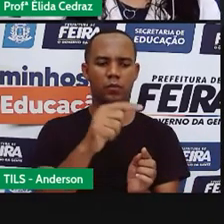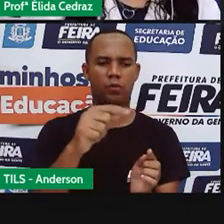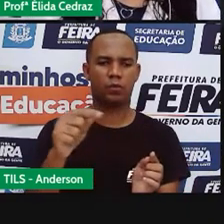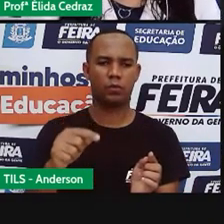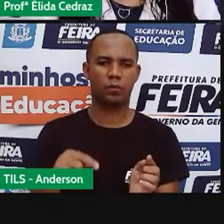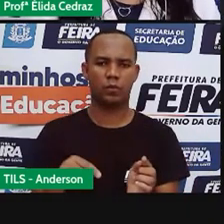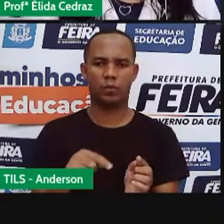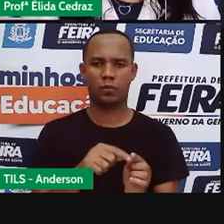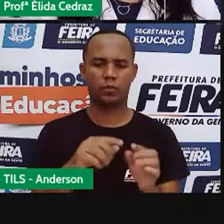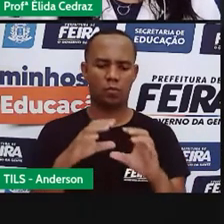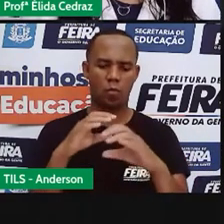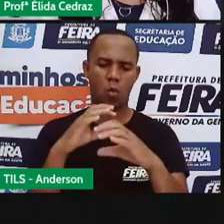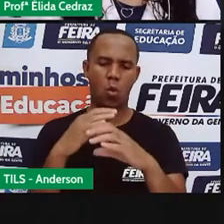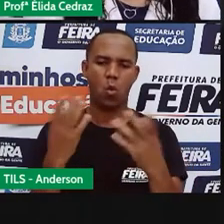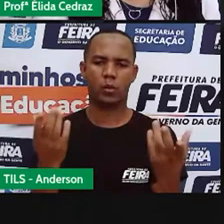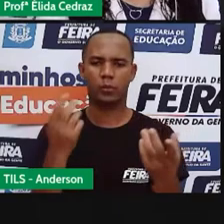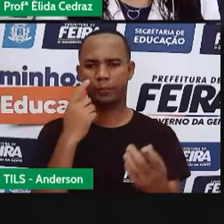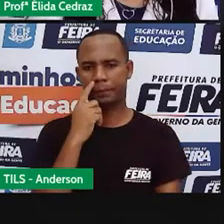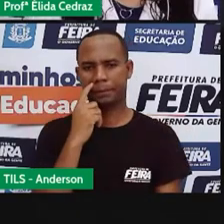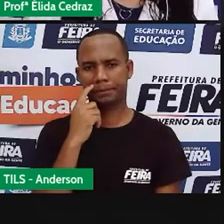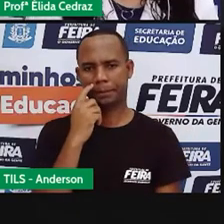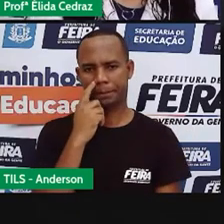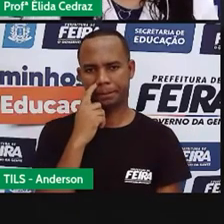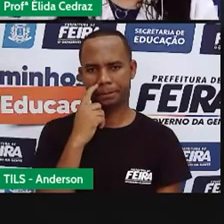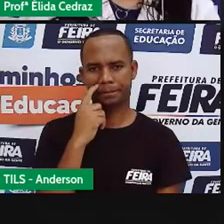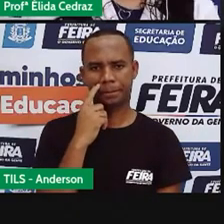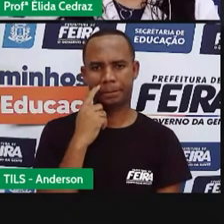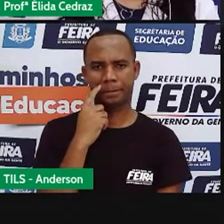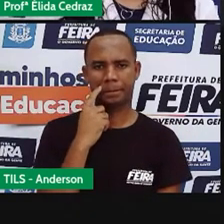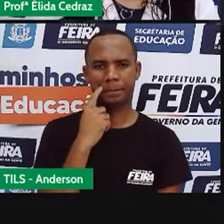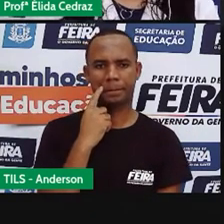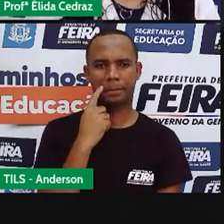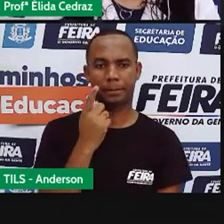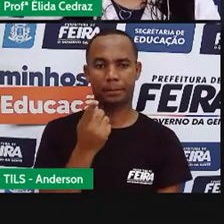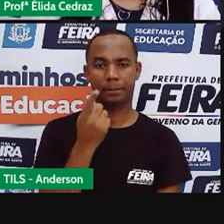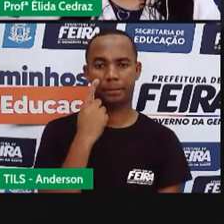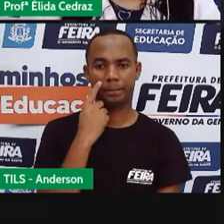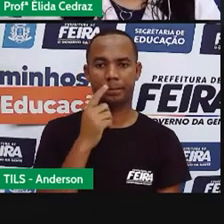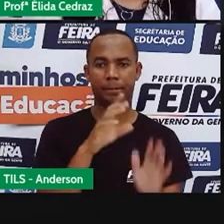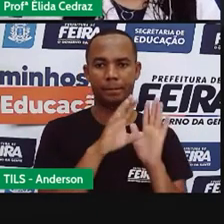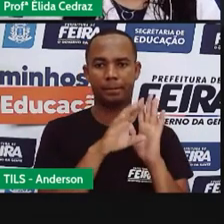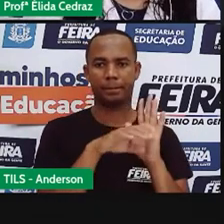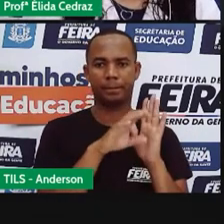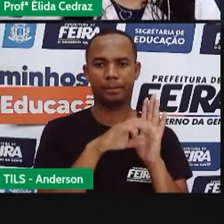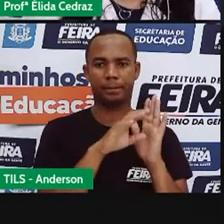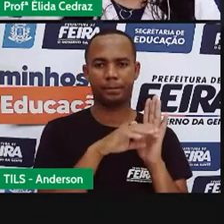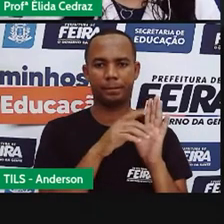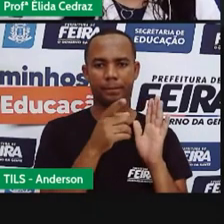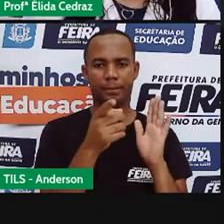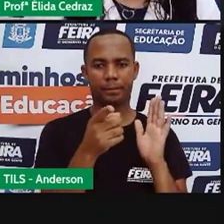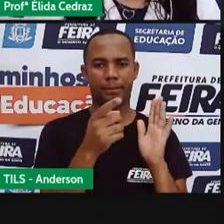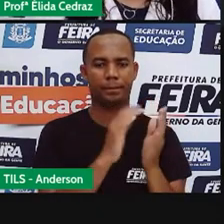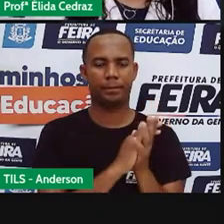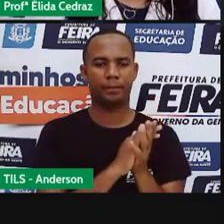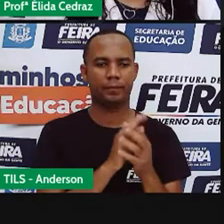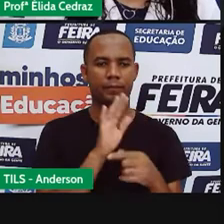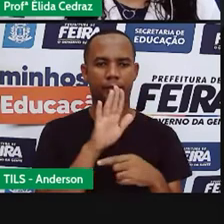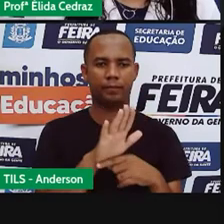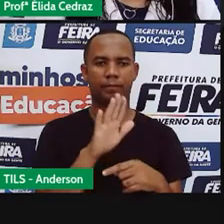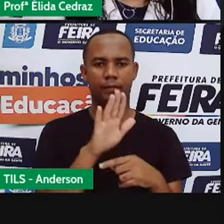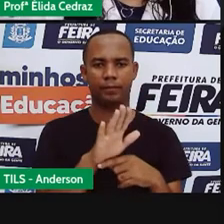Você já sabe qual é a função do calendário. O calendário ajuda a gente a